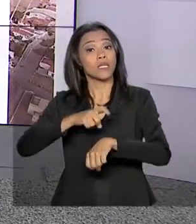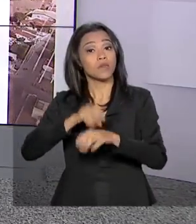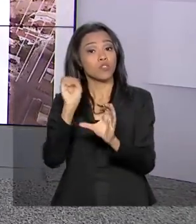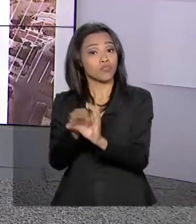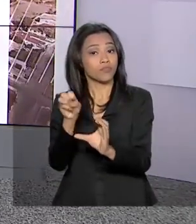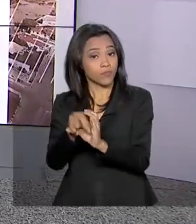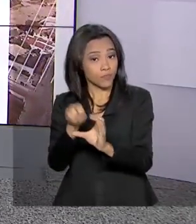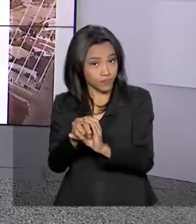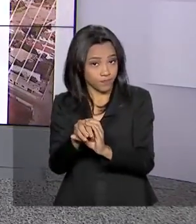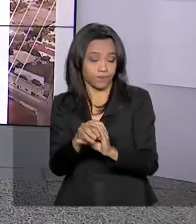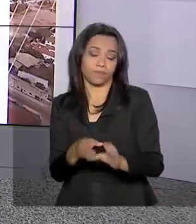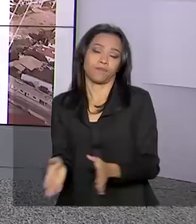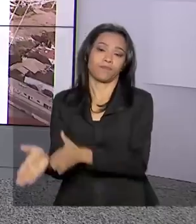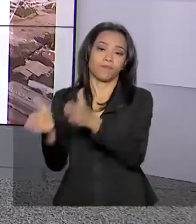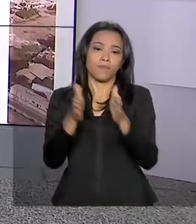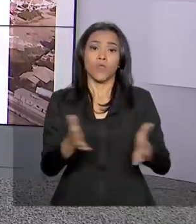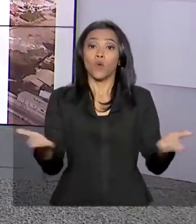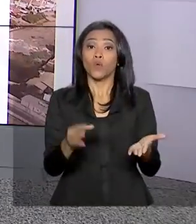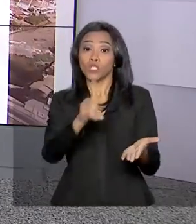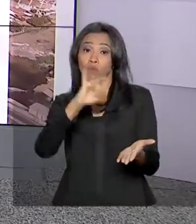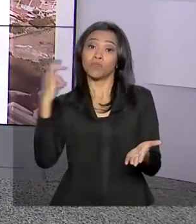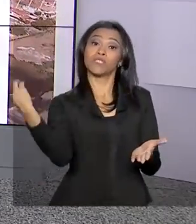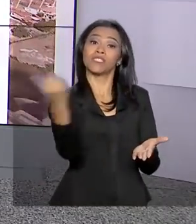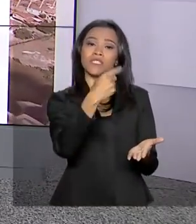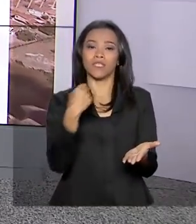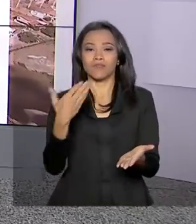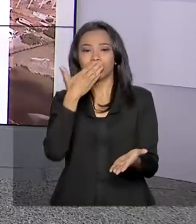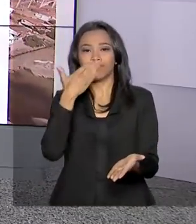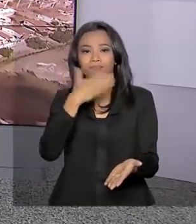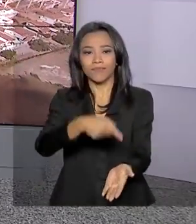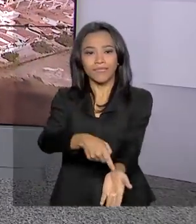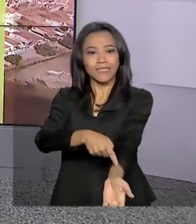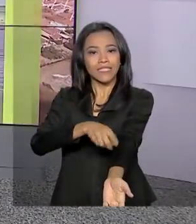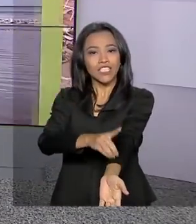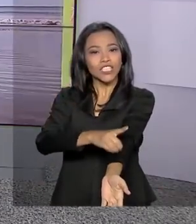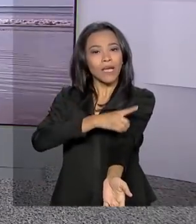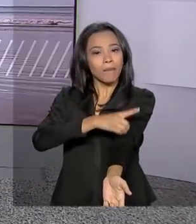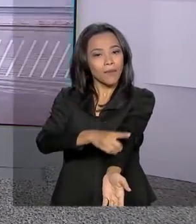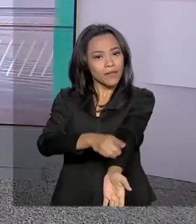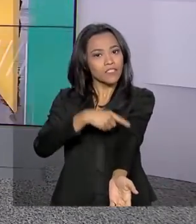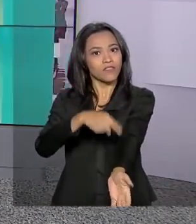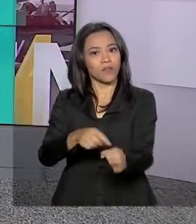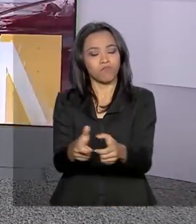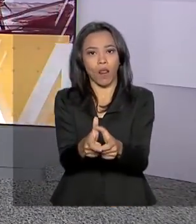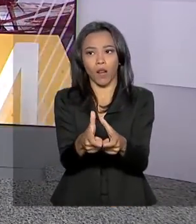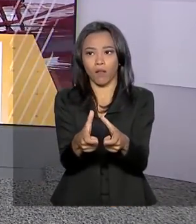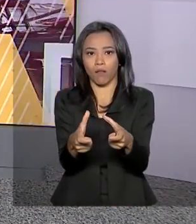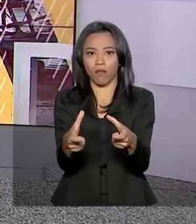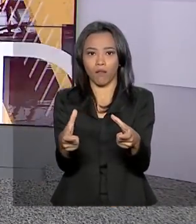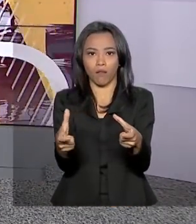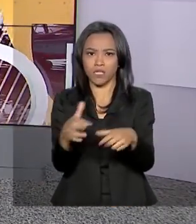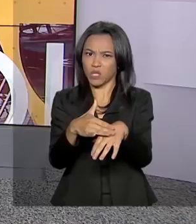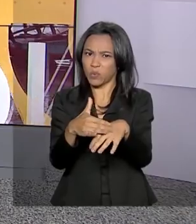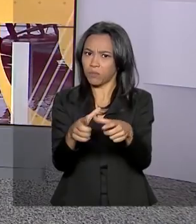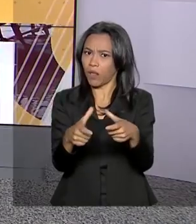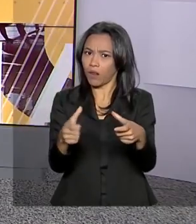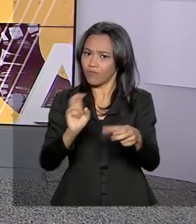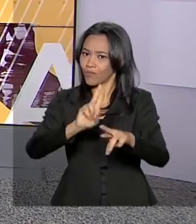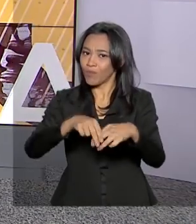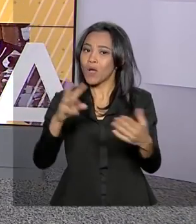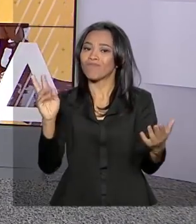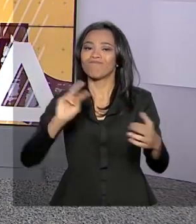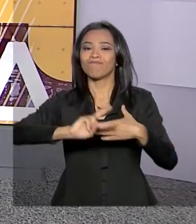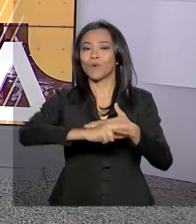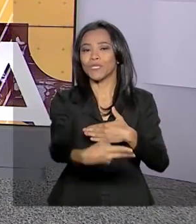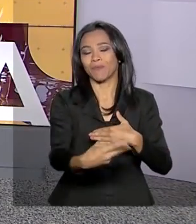Hoje é o Dia Nacional da Diabetes, uma doença que vem aumentando em todo o mundo em decorrência da mal alimentação e do